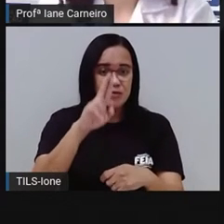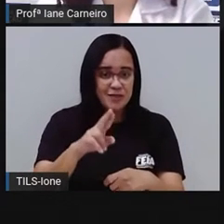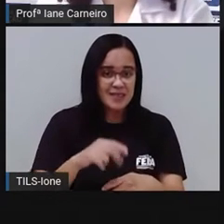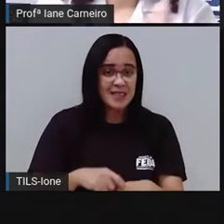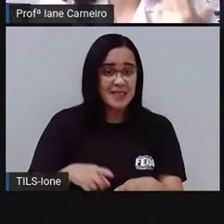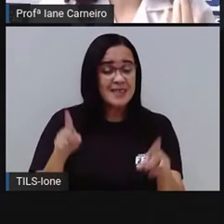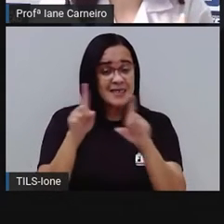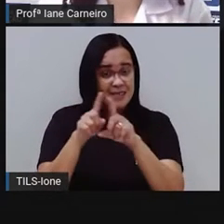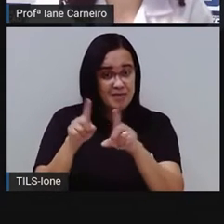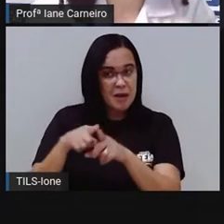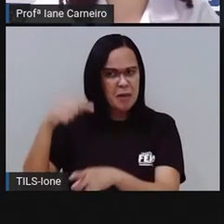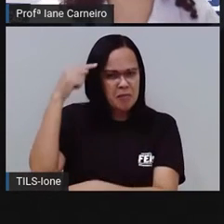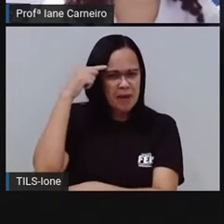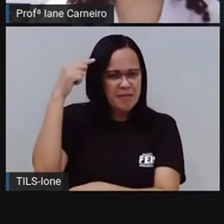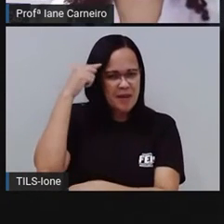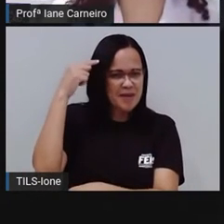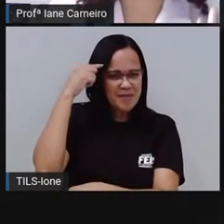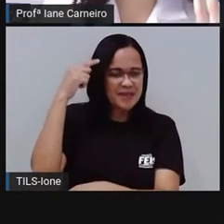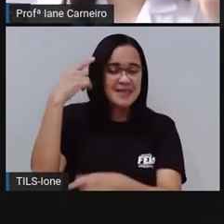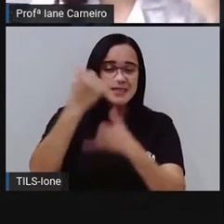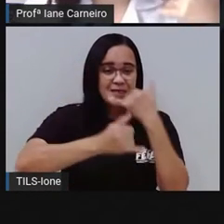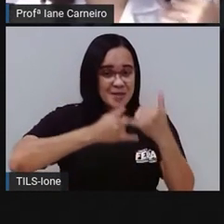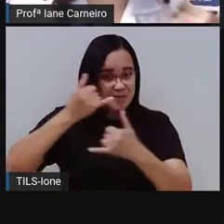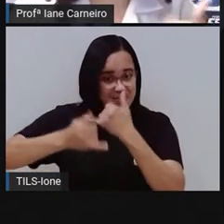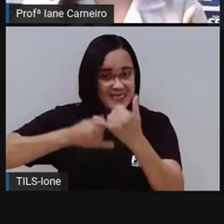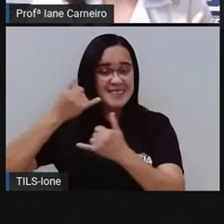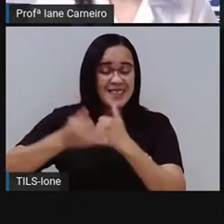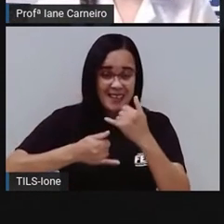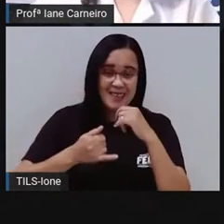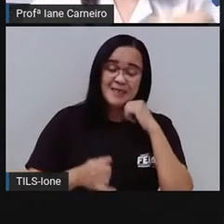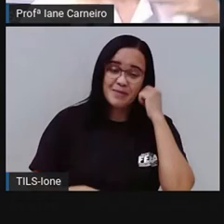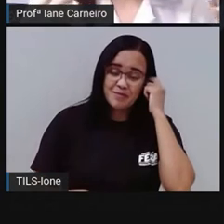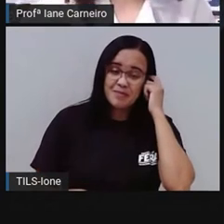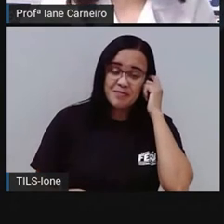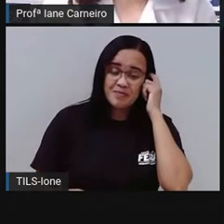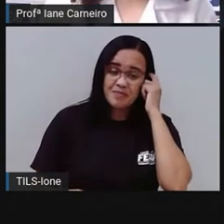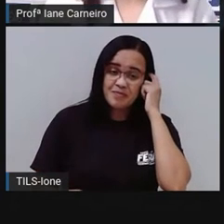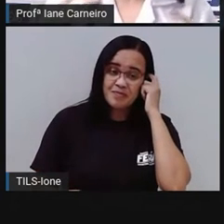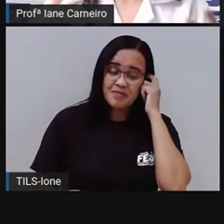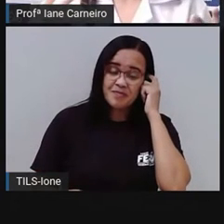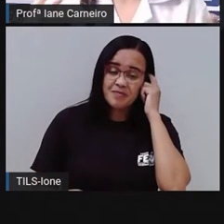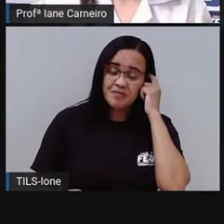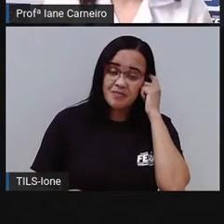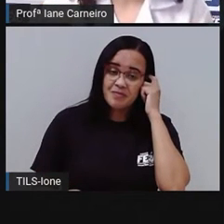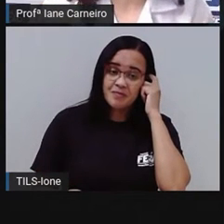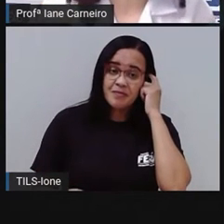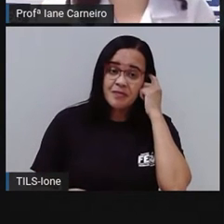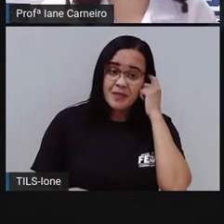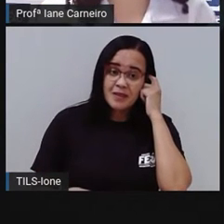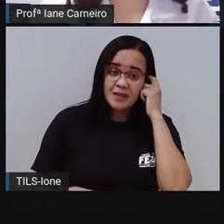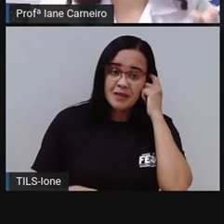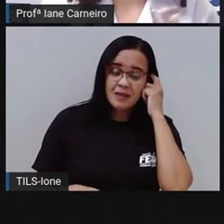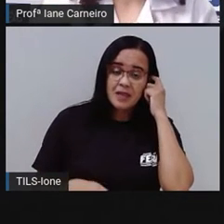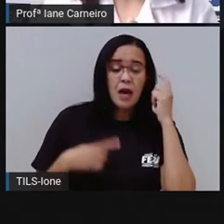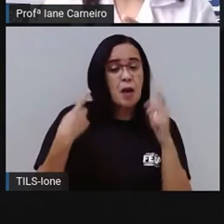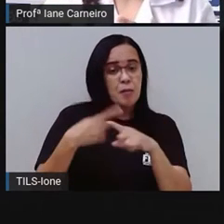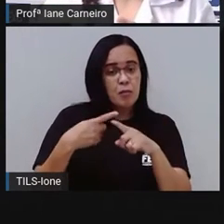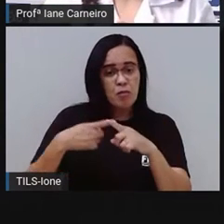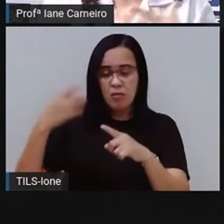pensar e também a se divertir, né? Porque nos outros, na outra aula, a Pró riu muito, Se divertiu muito, porque eram